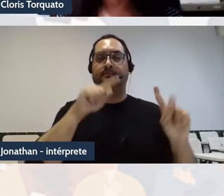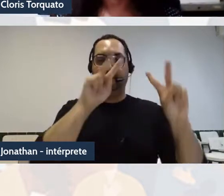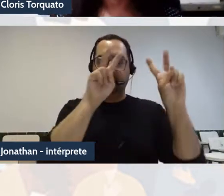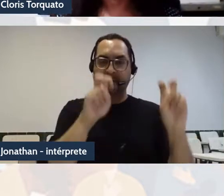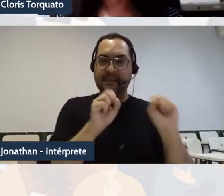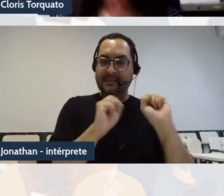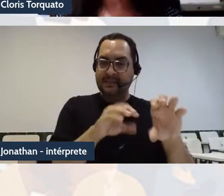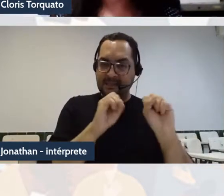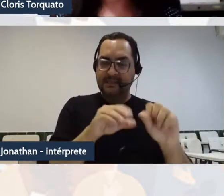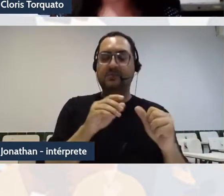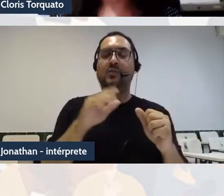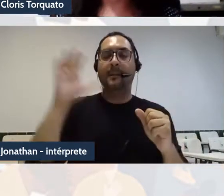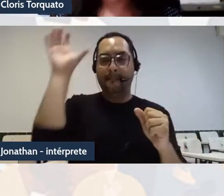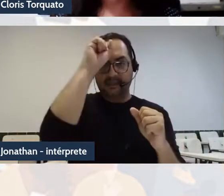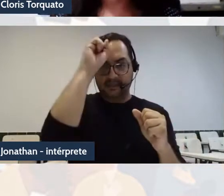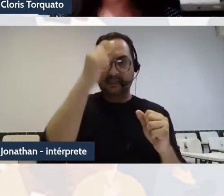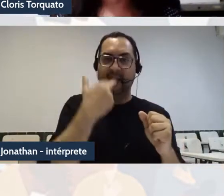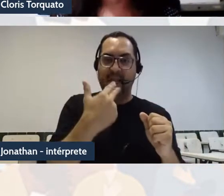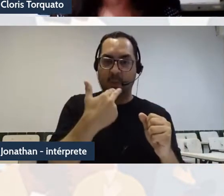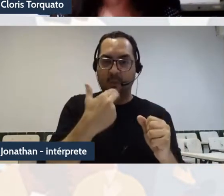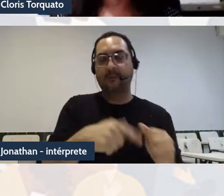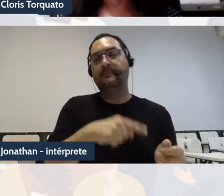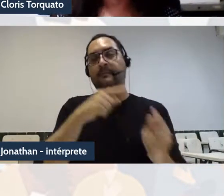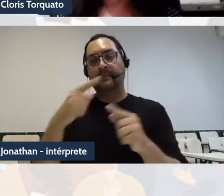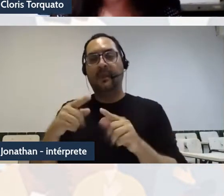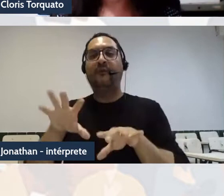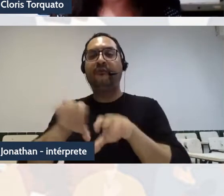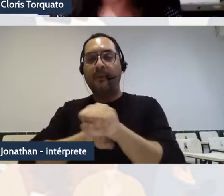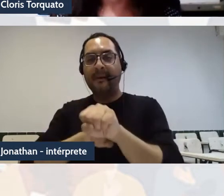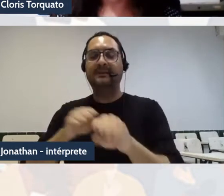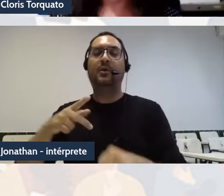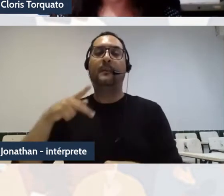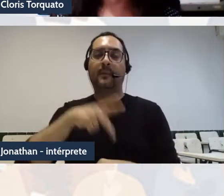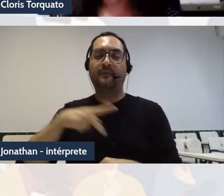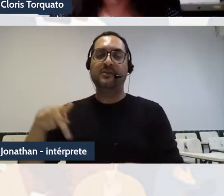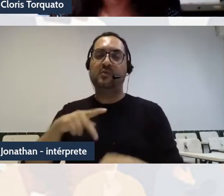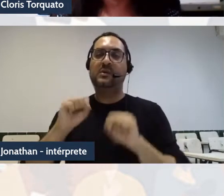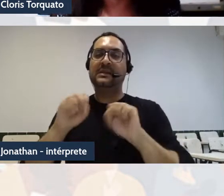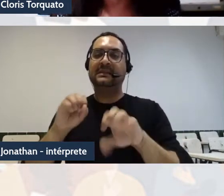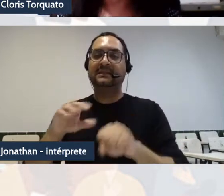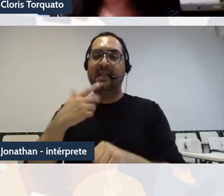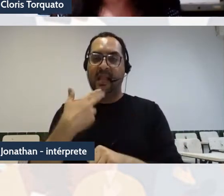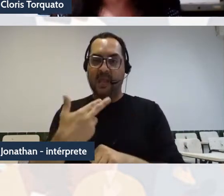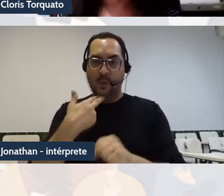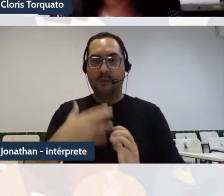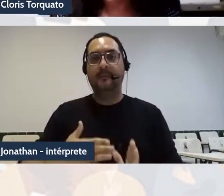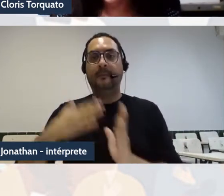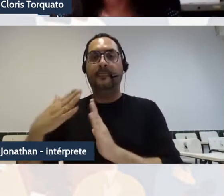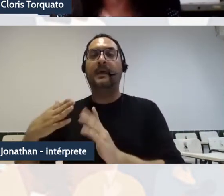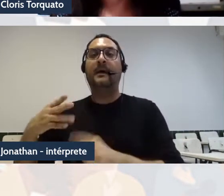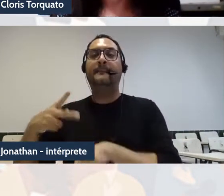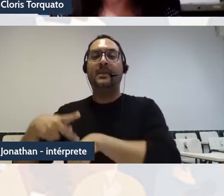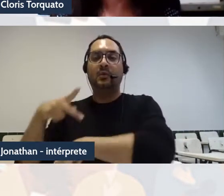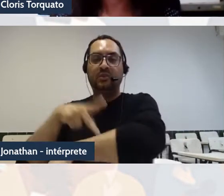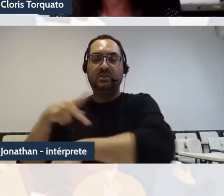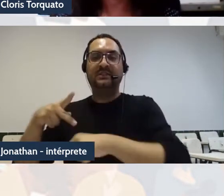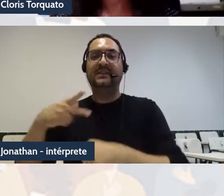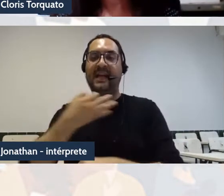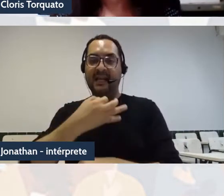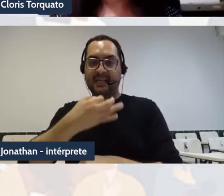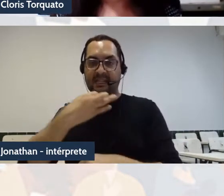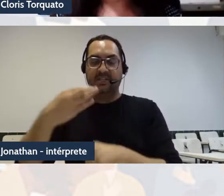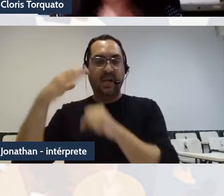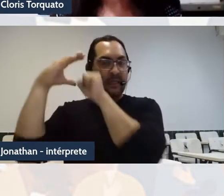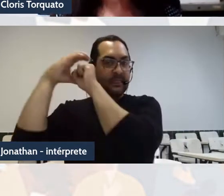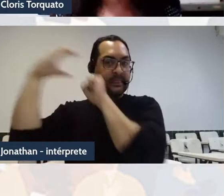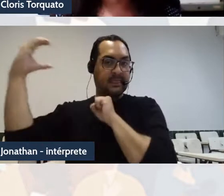aprendizagem de línguas e formação de professores de línguas, bem como pedagogias críticas e decoloniais, no Brasil